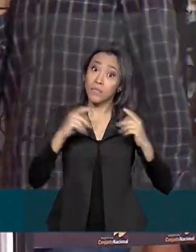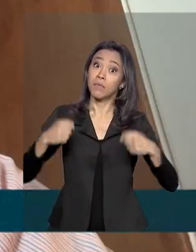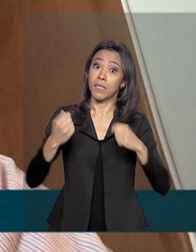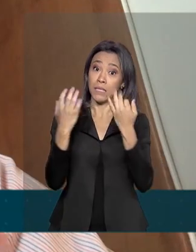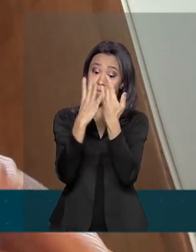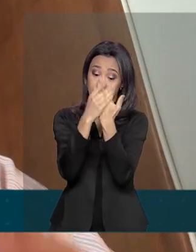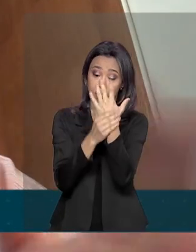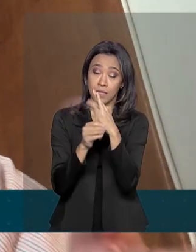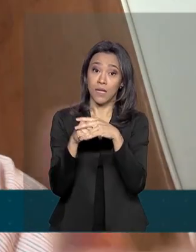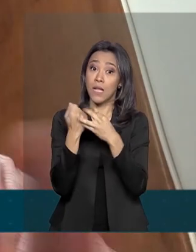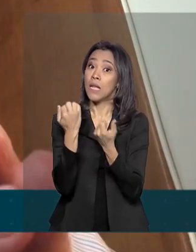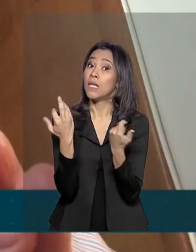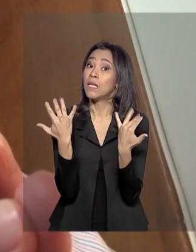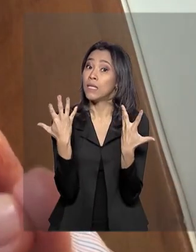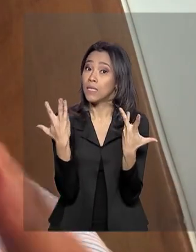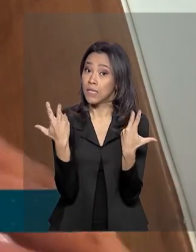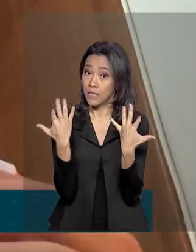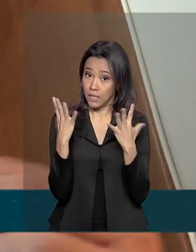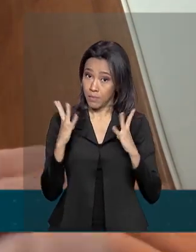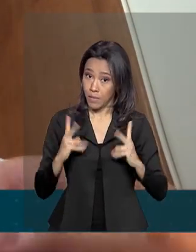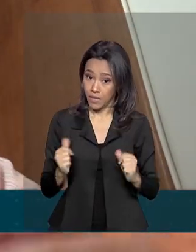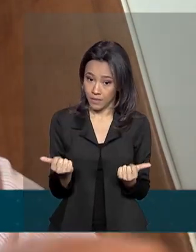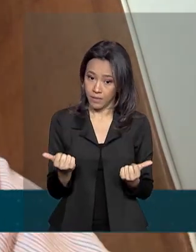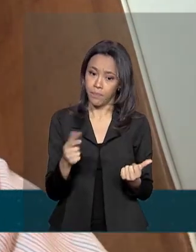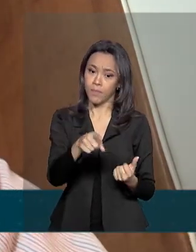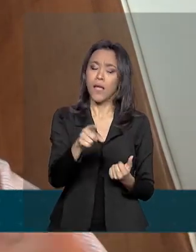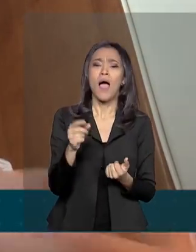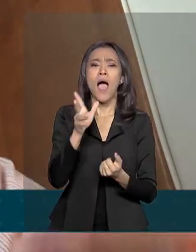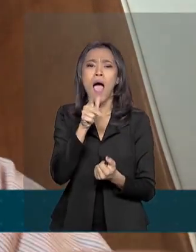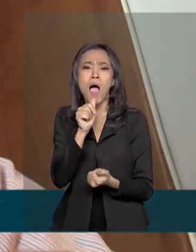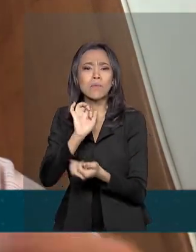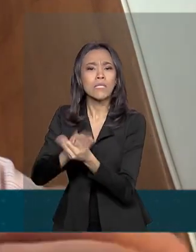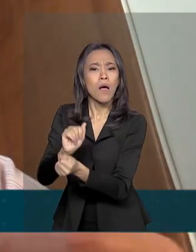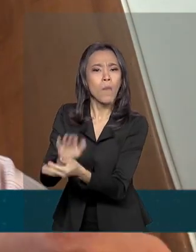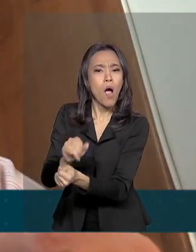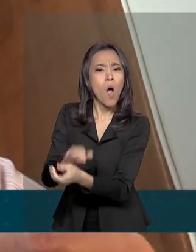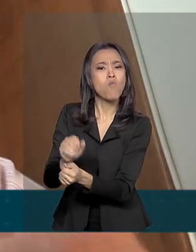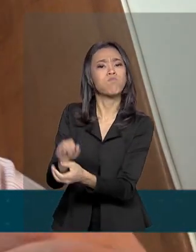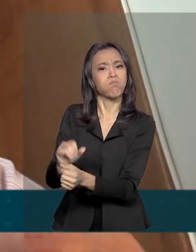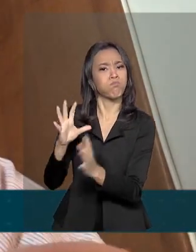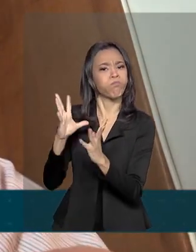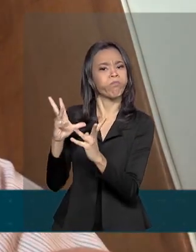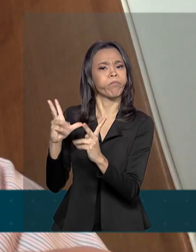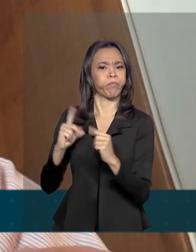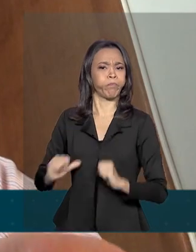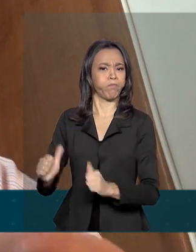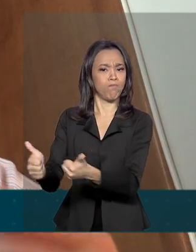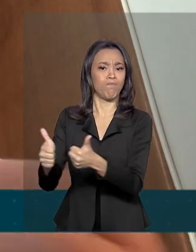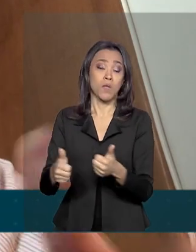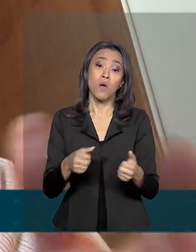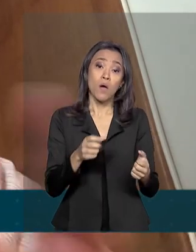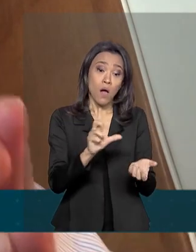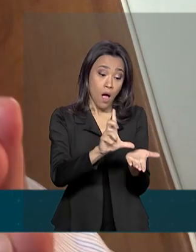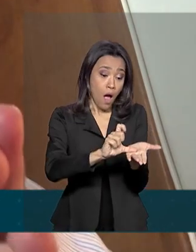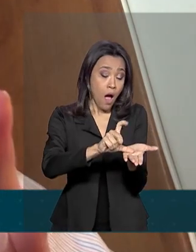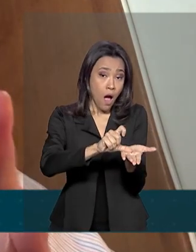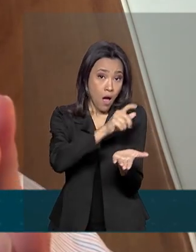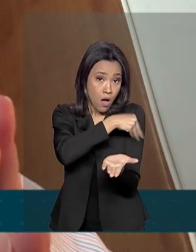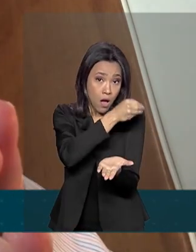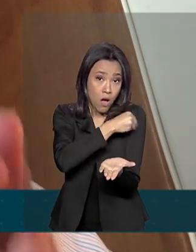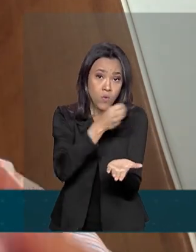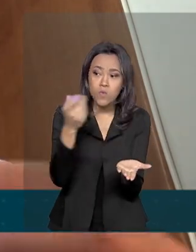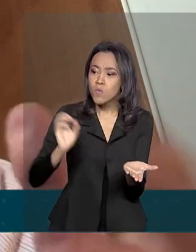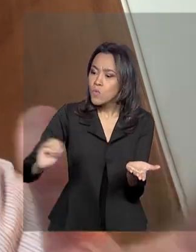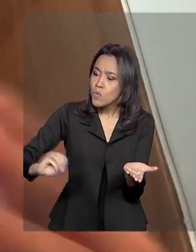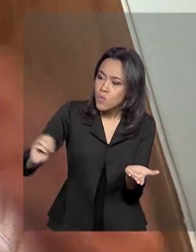mãos. O que lava a mão é água e sabão. Quer dizer, o álcool gel pode ser utilizado na falta de